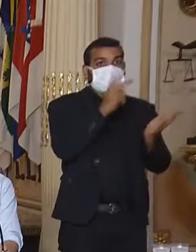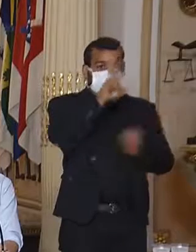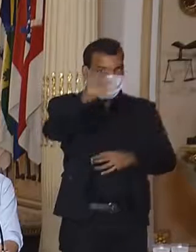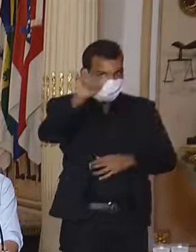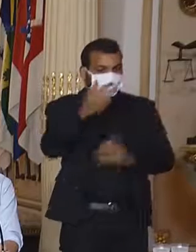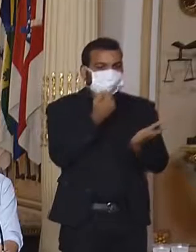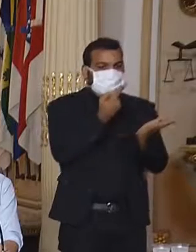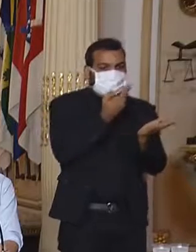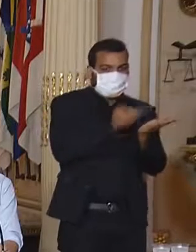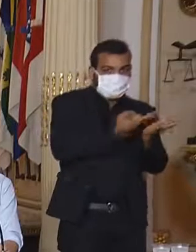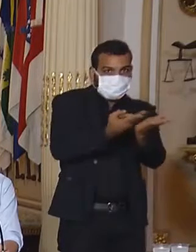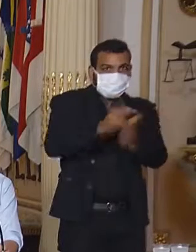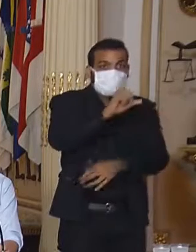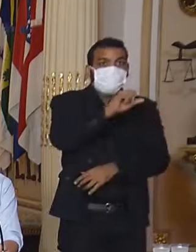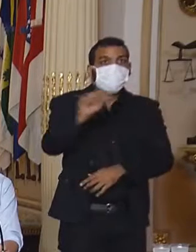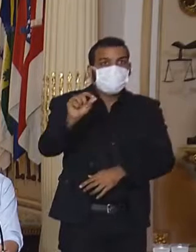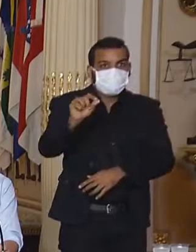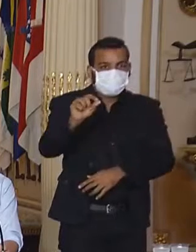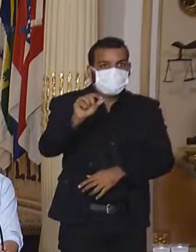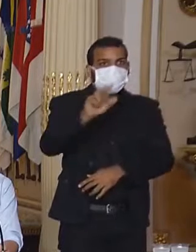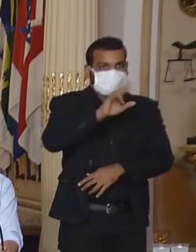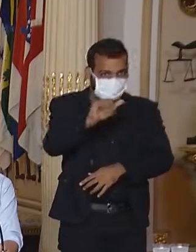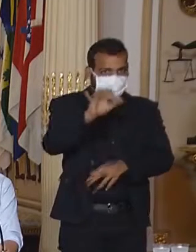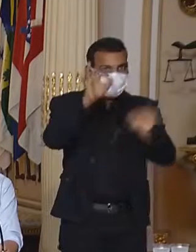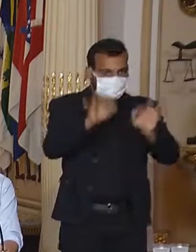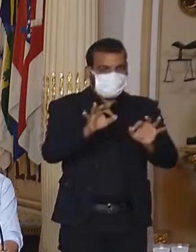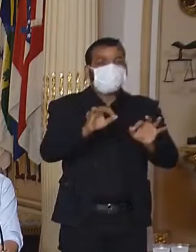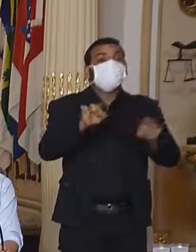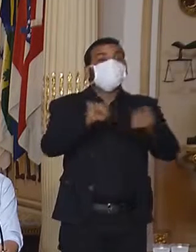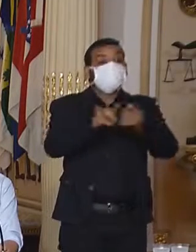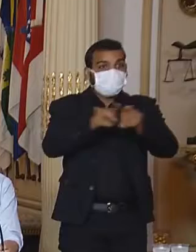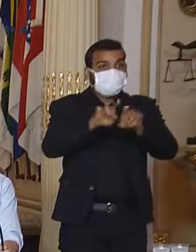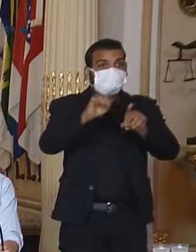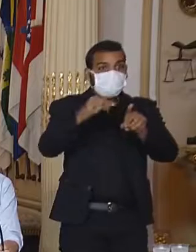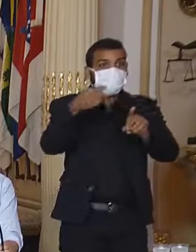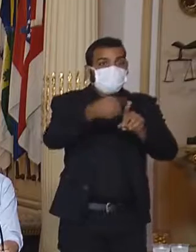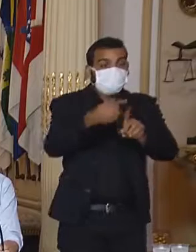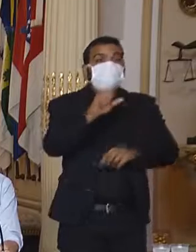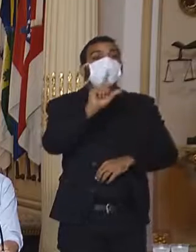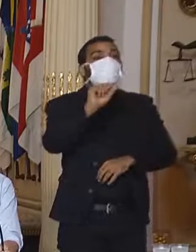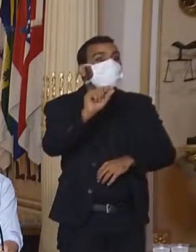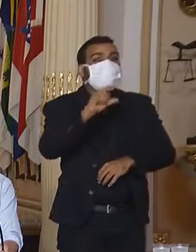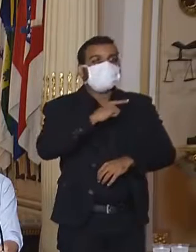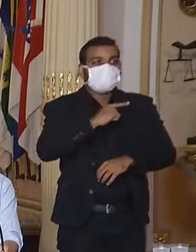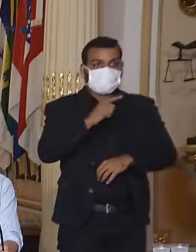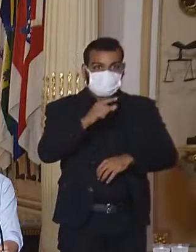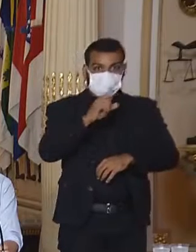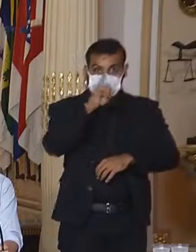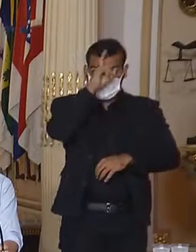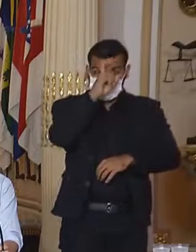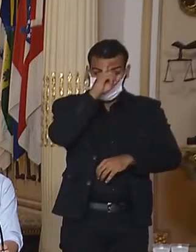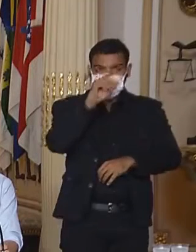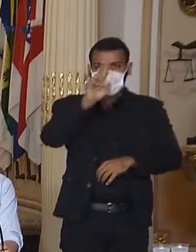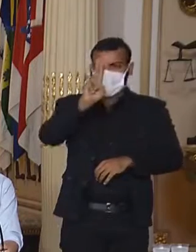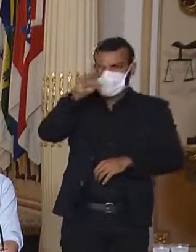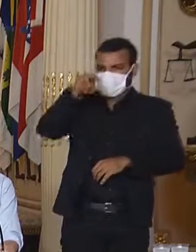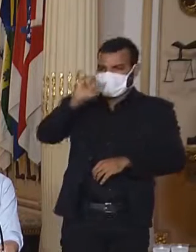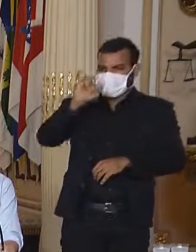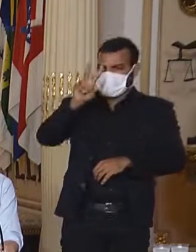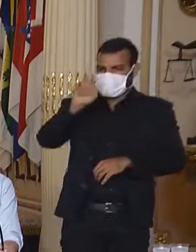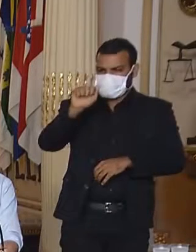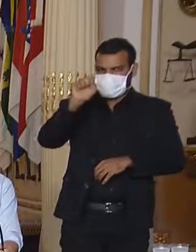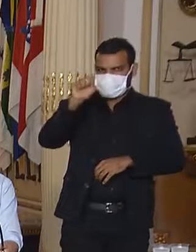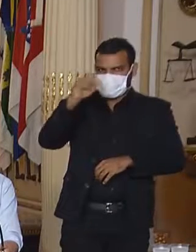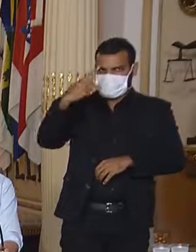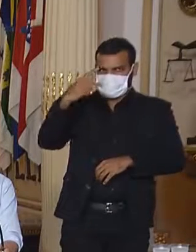mais do que isso, ele vai viabilizar que uma parte hoje do hospital da Univasf, o hospital de campanha, ele